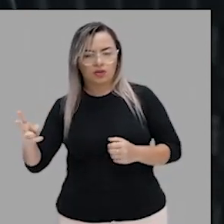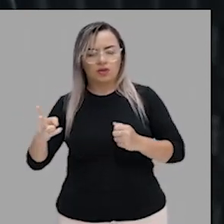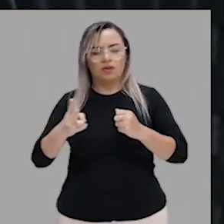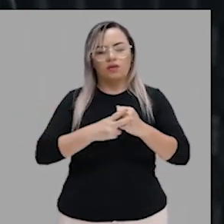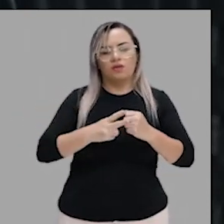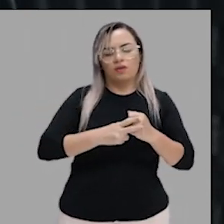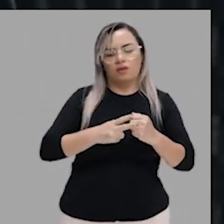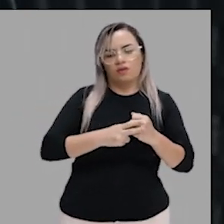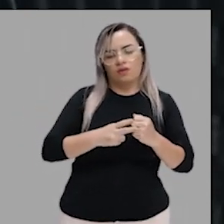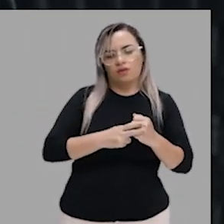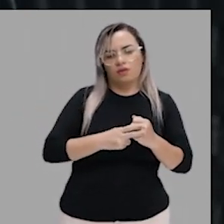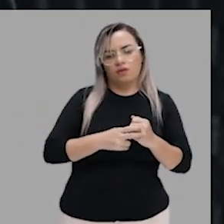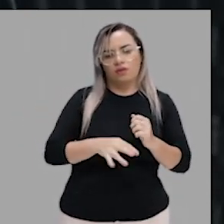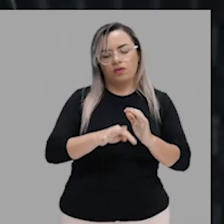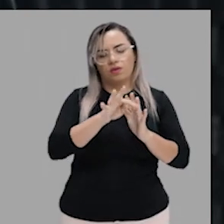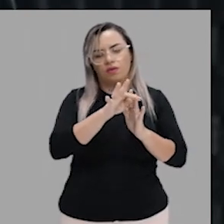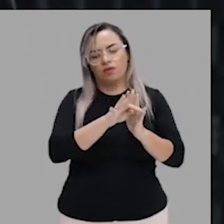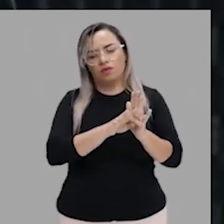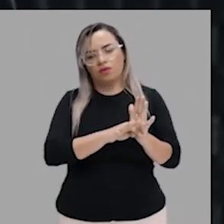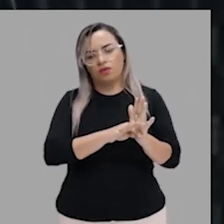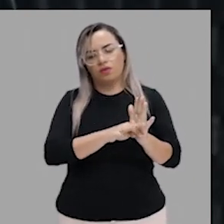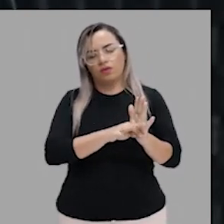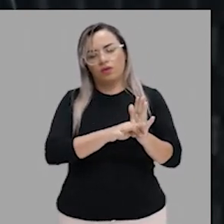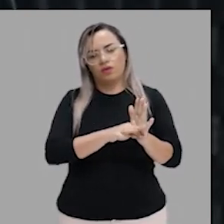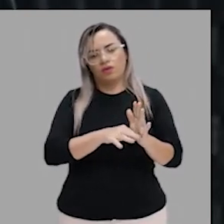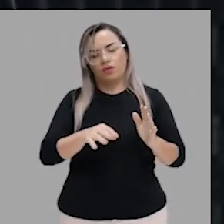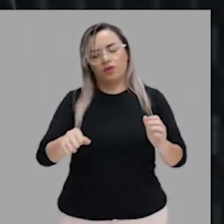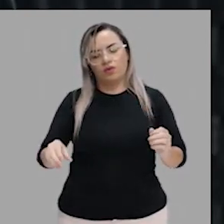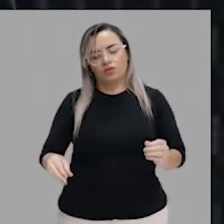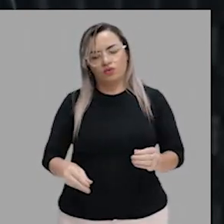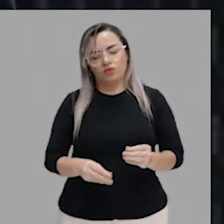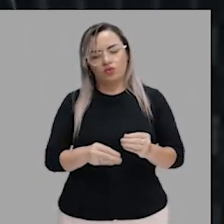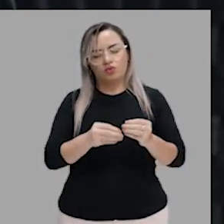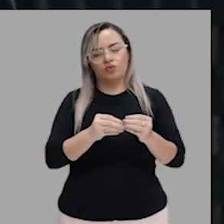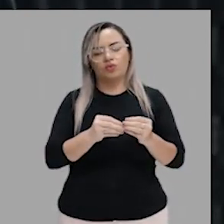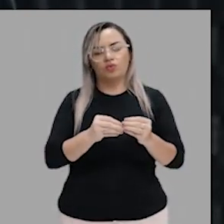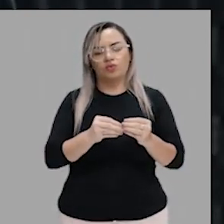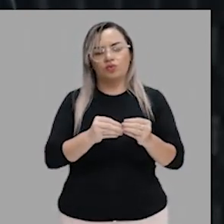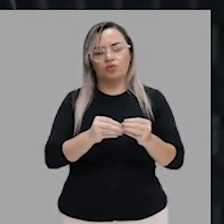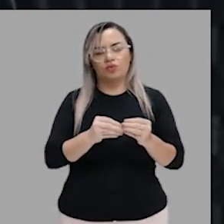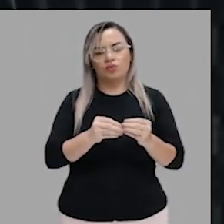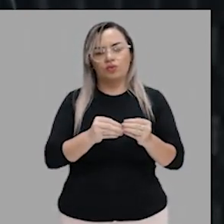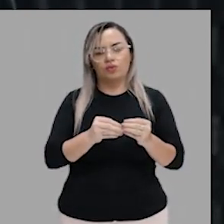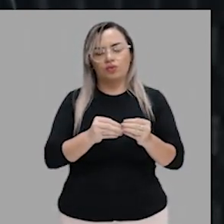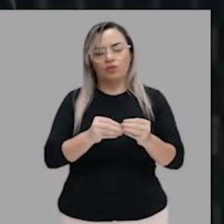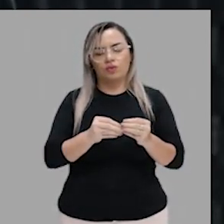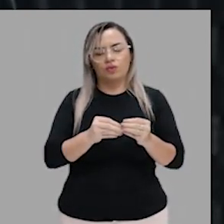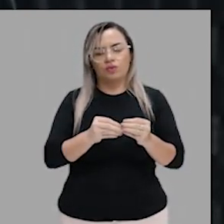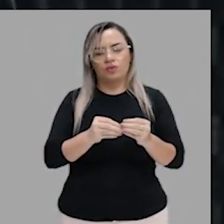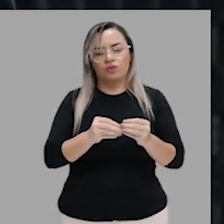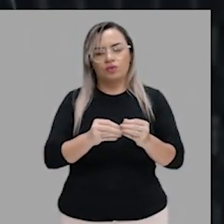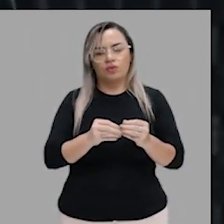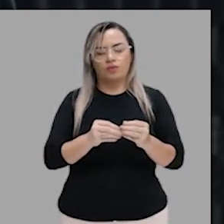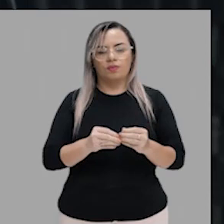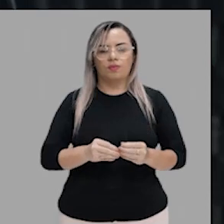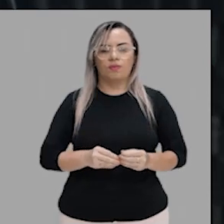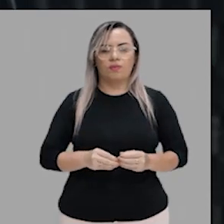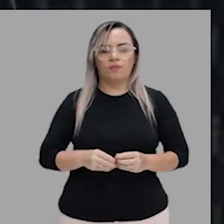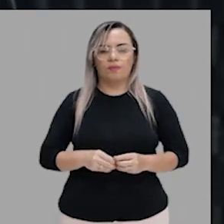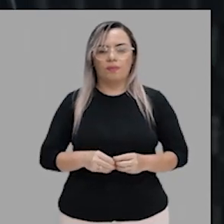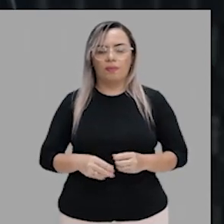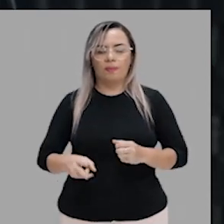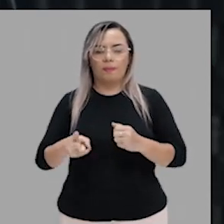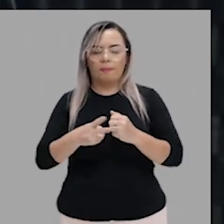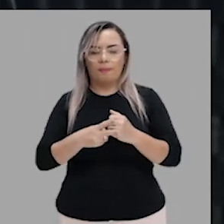verbo implicar com a preposição em resulta provavelmente, estou lendo de novo, de um cruzamento sintático com o